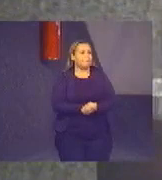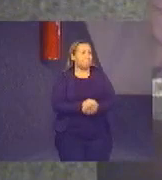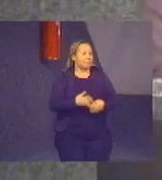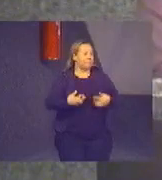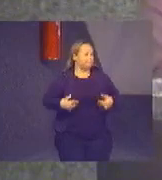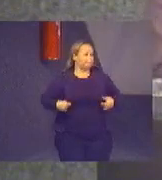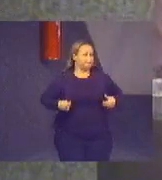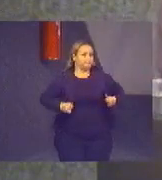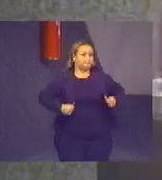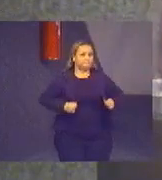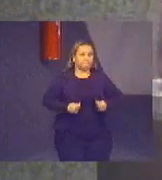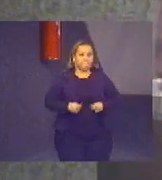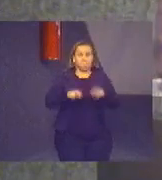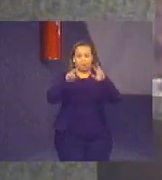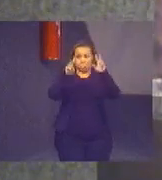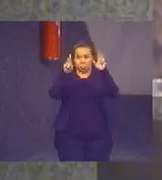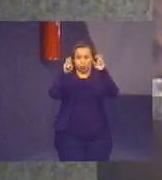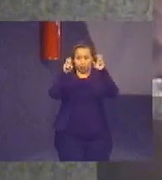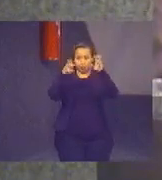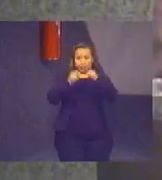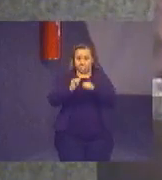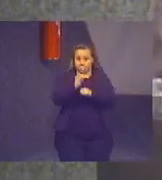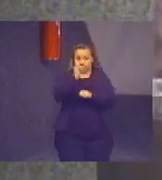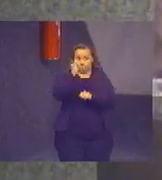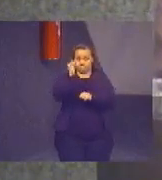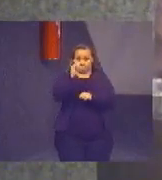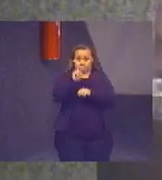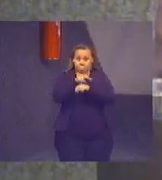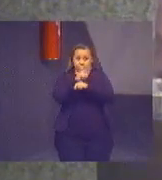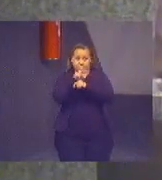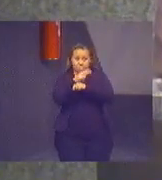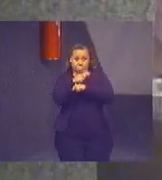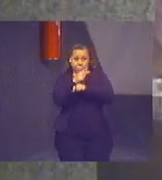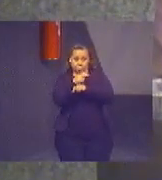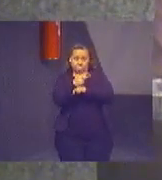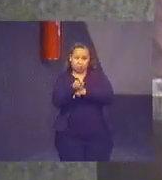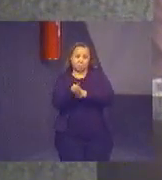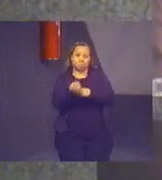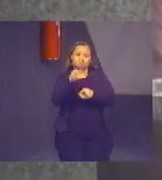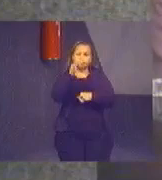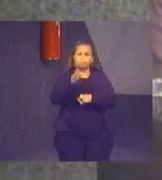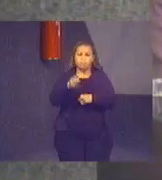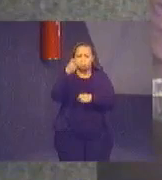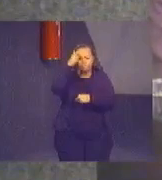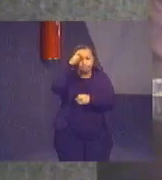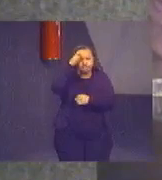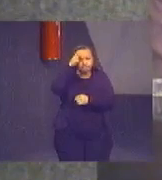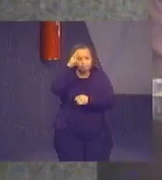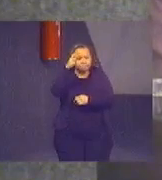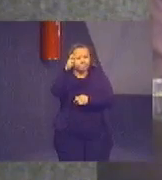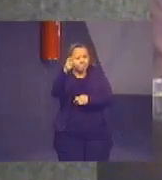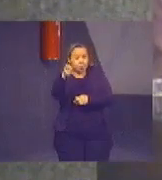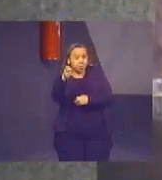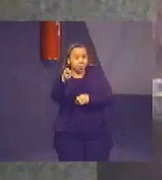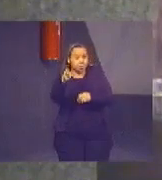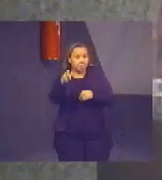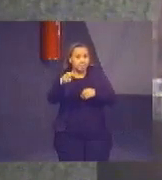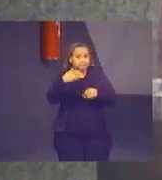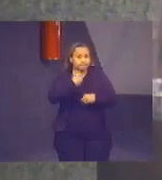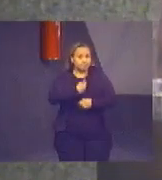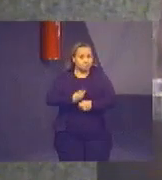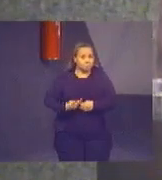Um aspecto importante de uma auditoria é ela se tornar algo que seja inteligível para o público leigo.